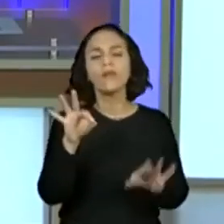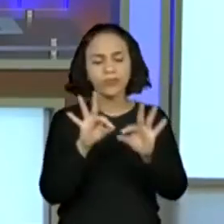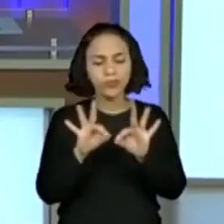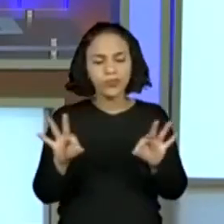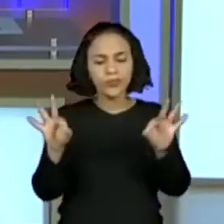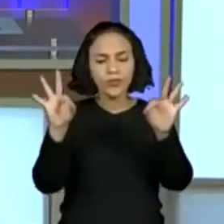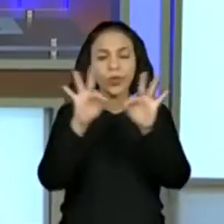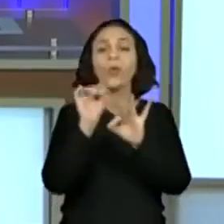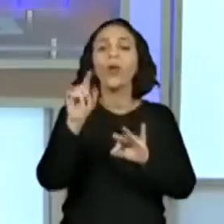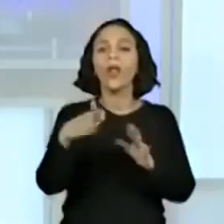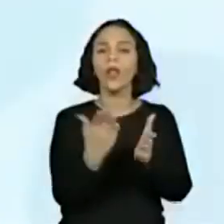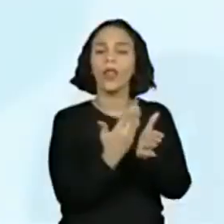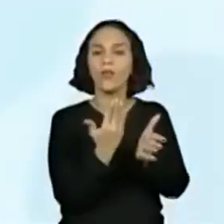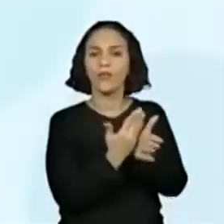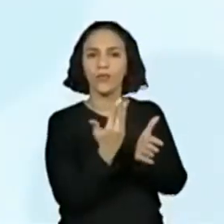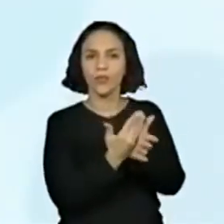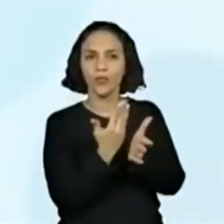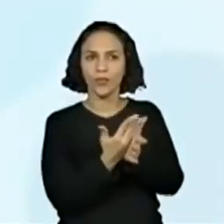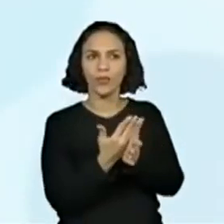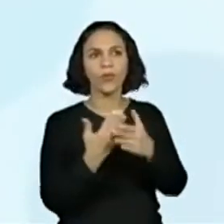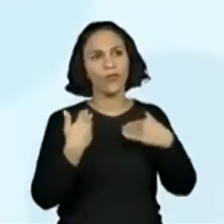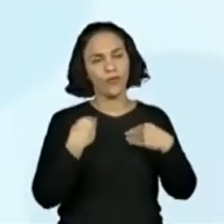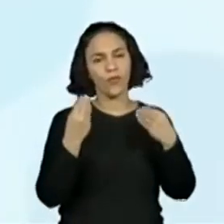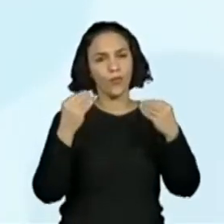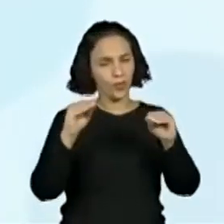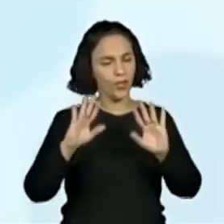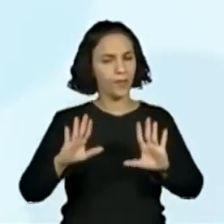perímetro? Foi um livro. Então, eu vou colocar aqui, ó.